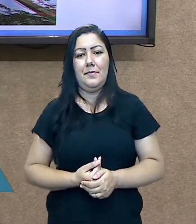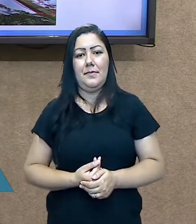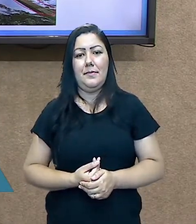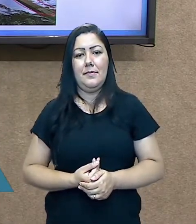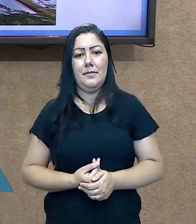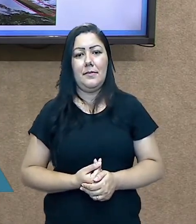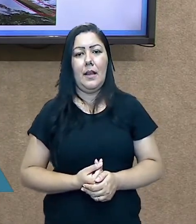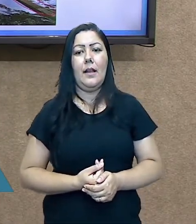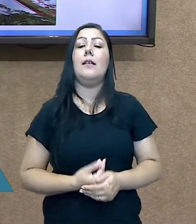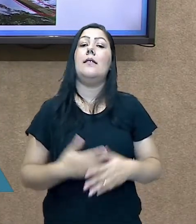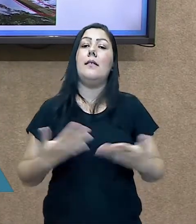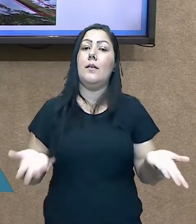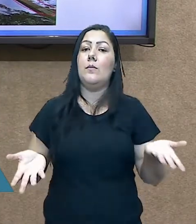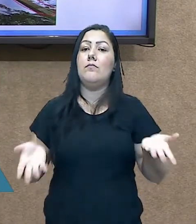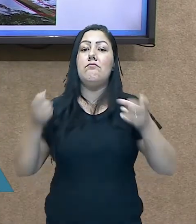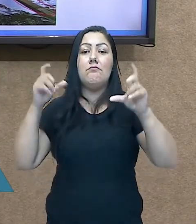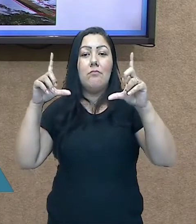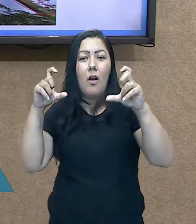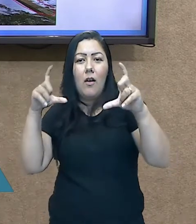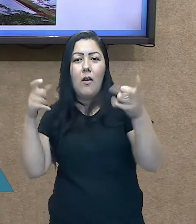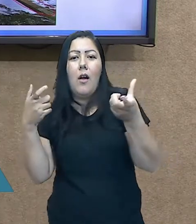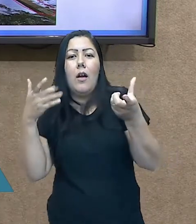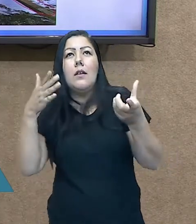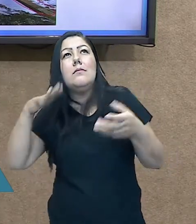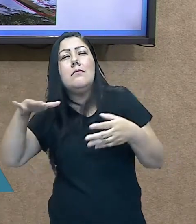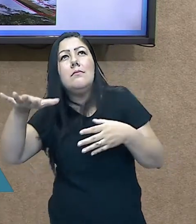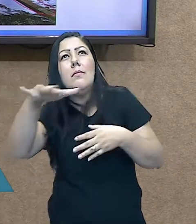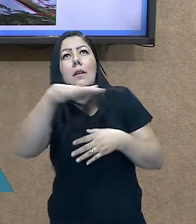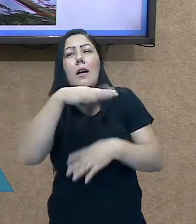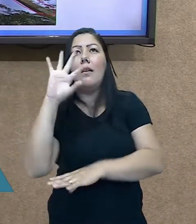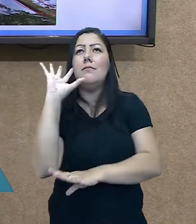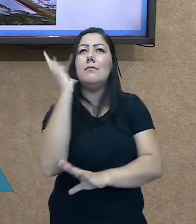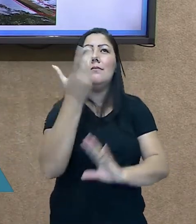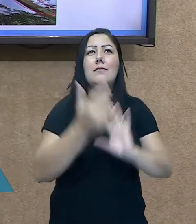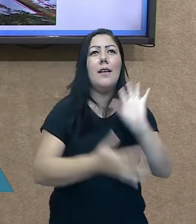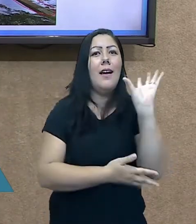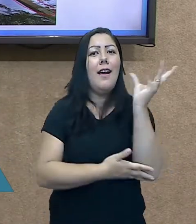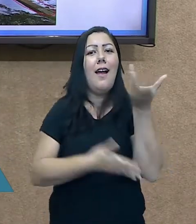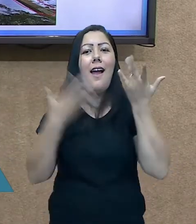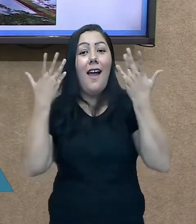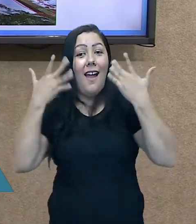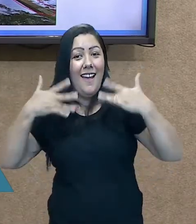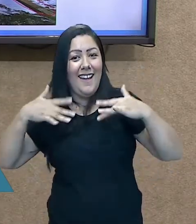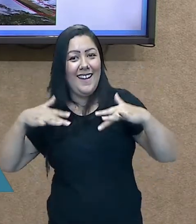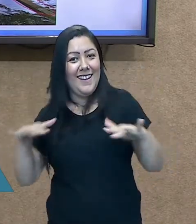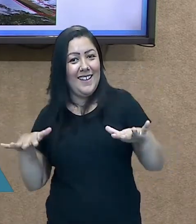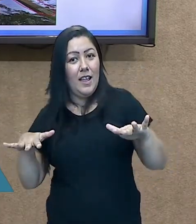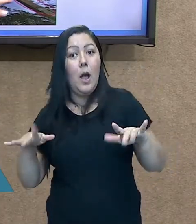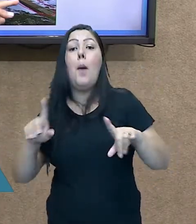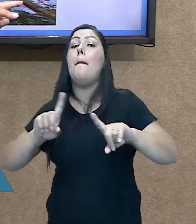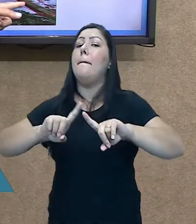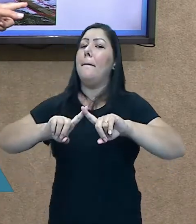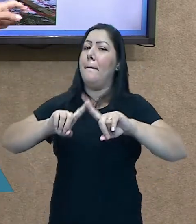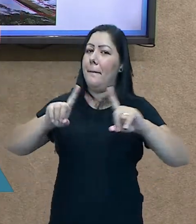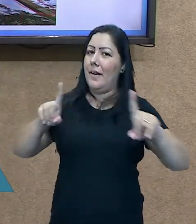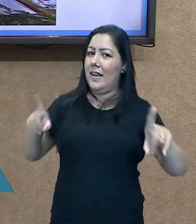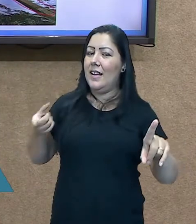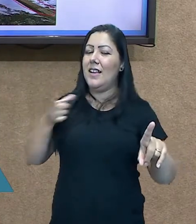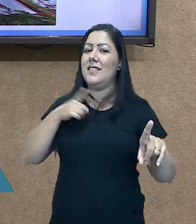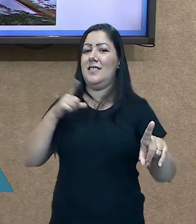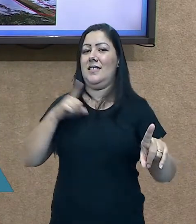natural com o predomínio de elementos naturais, mas que